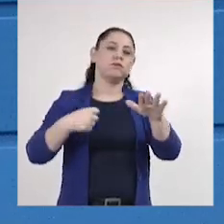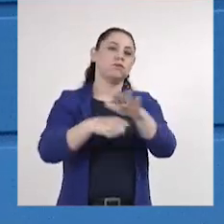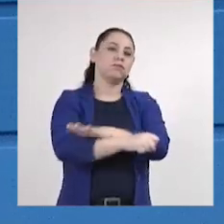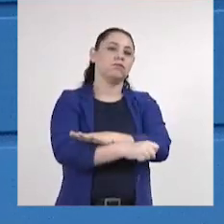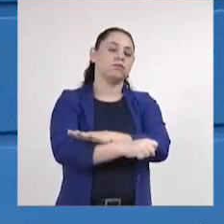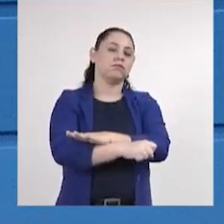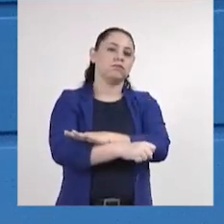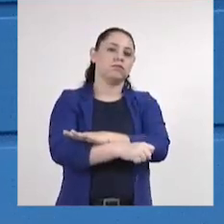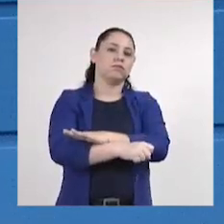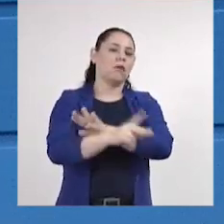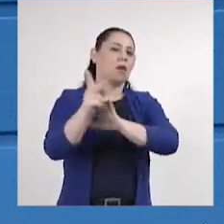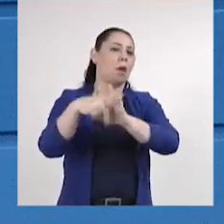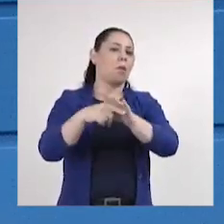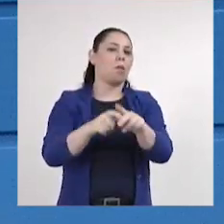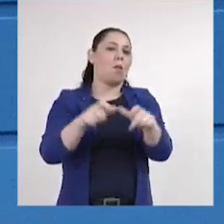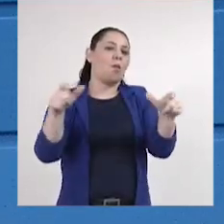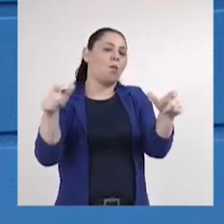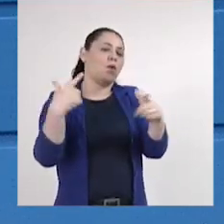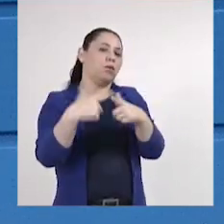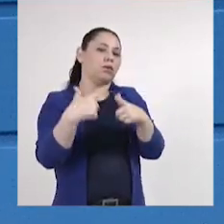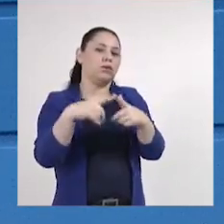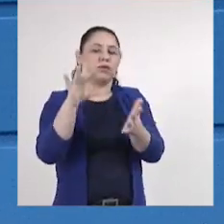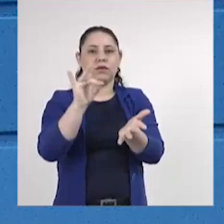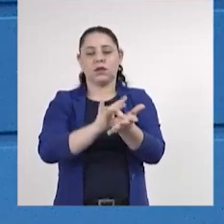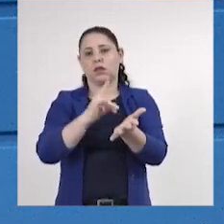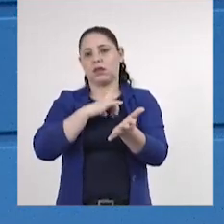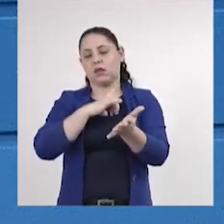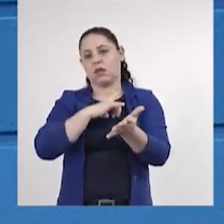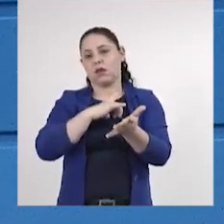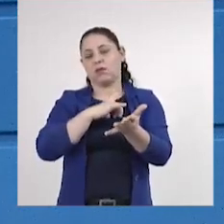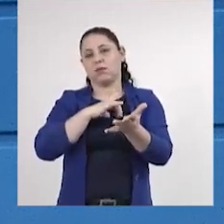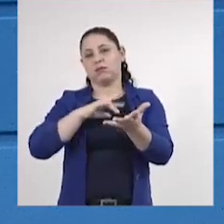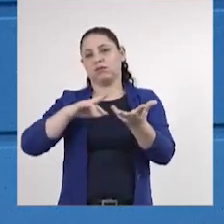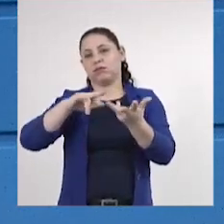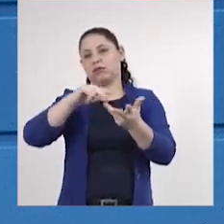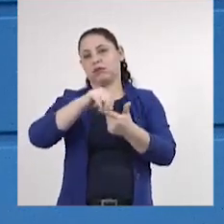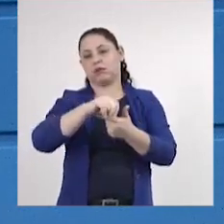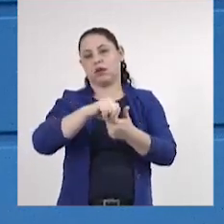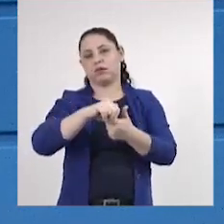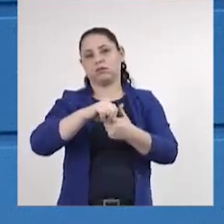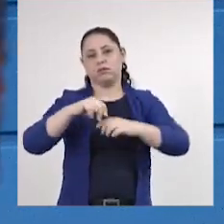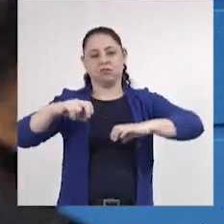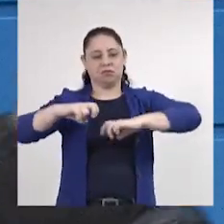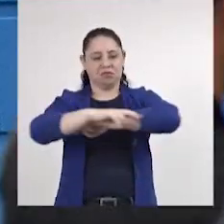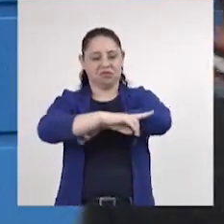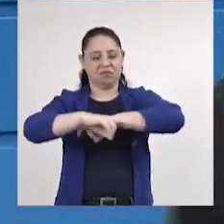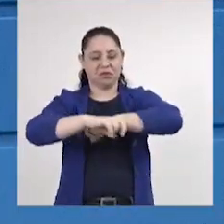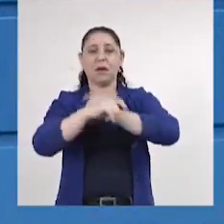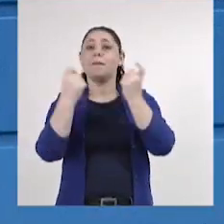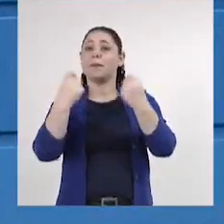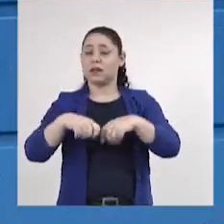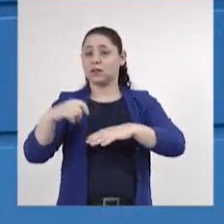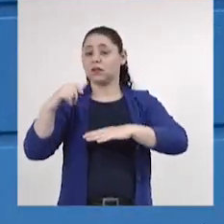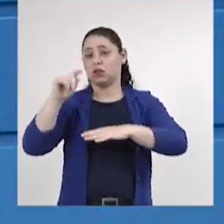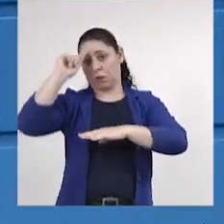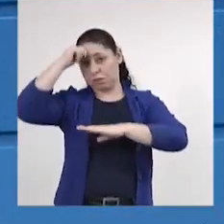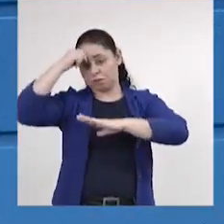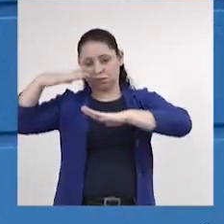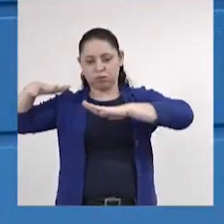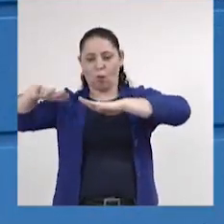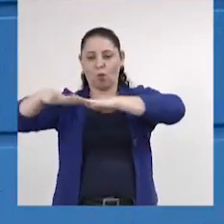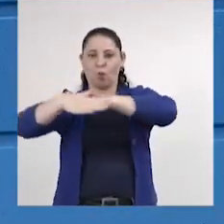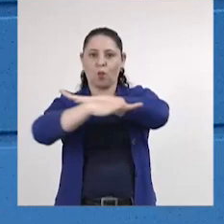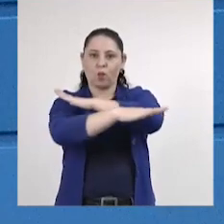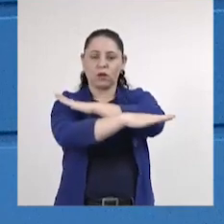dentro de um plano mais amplo, porque, de fato, nós temos uma série de estradas que ainda precisam de pavimentação no nosso Estado